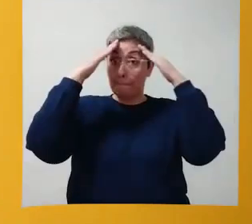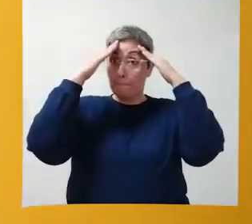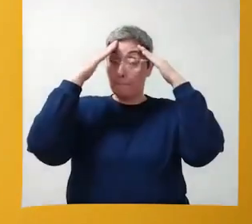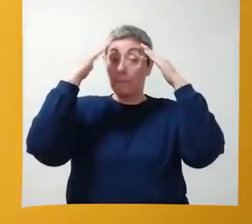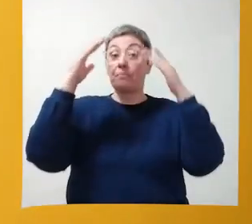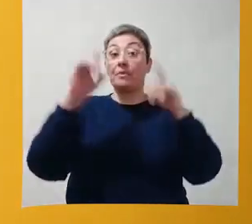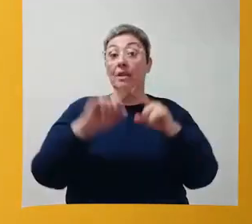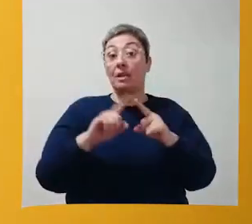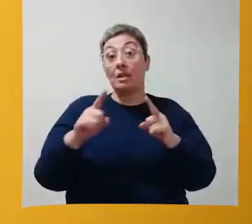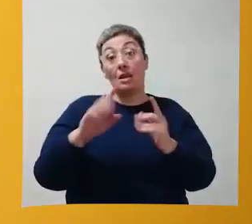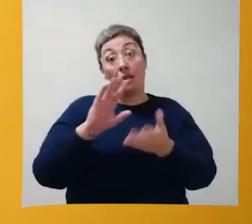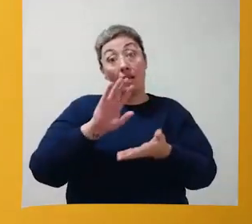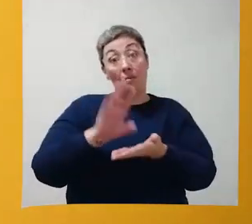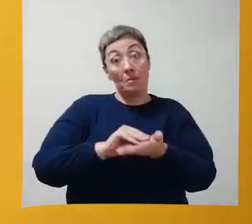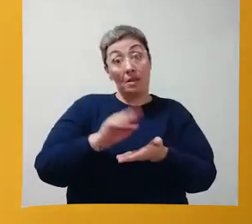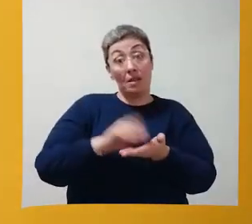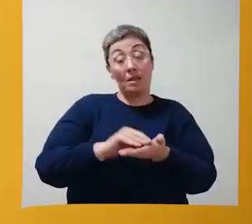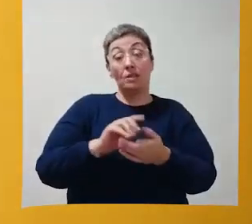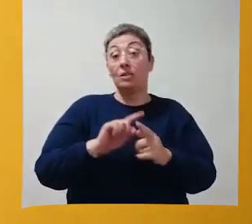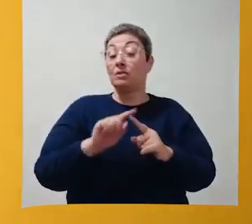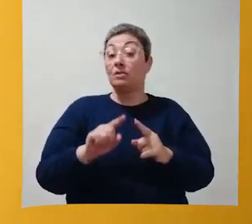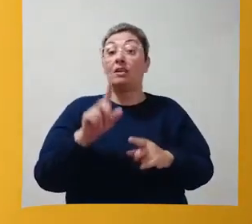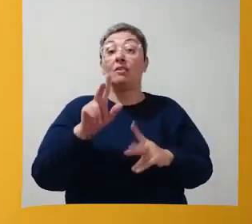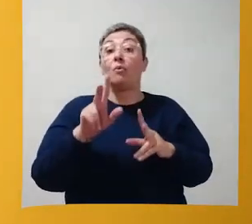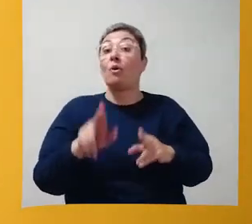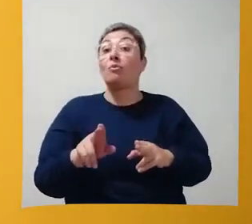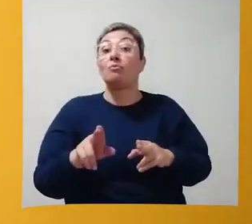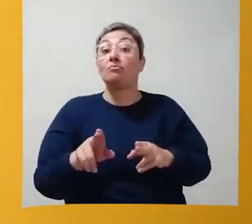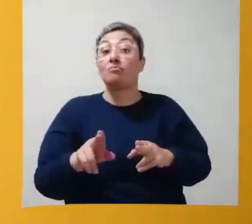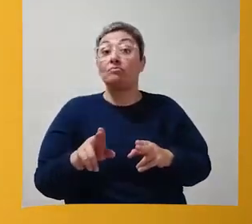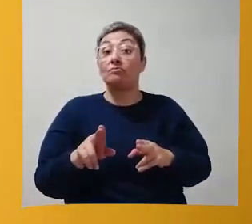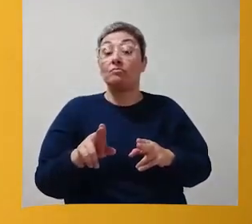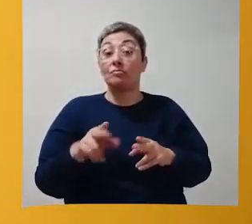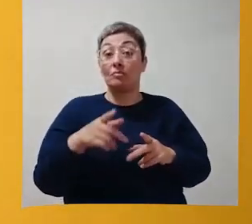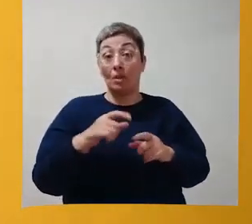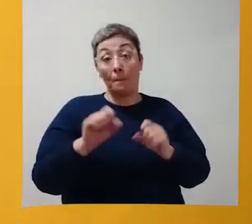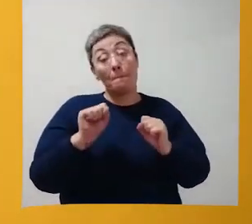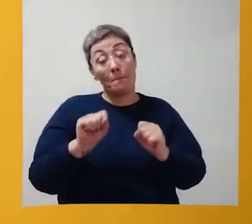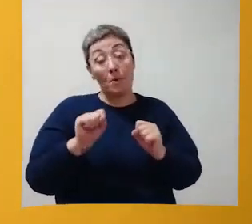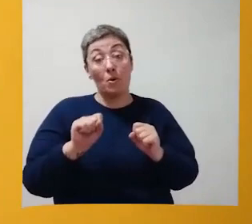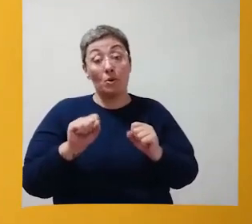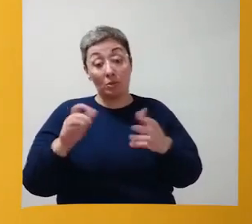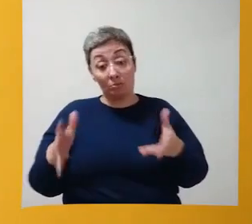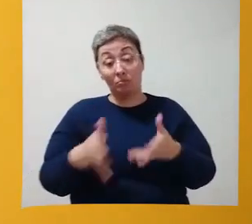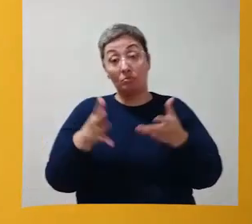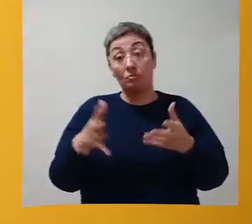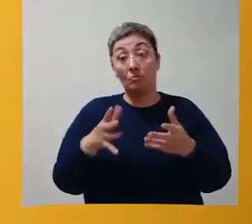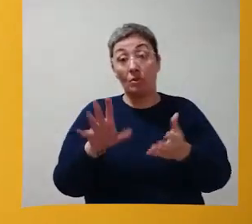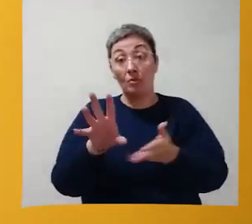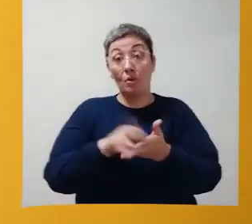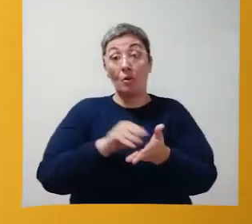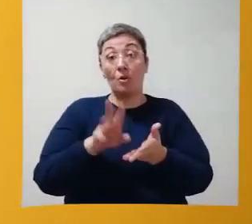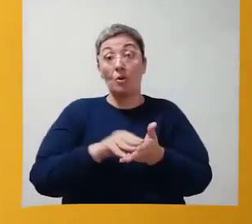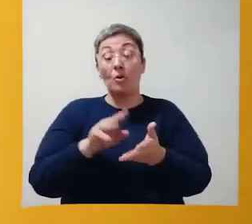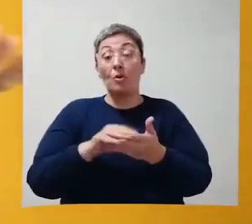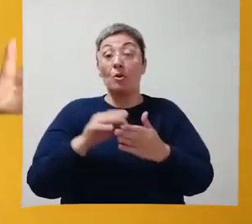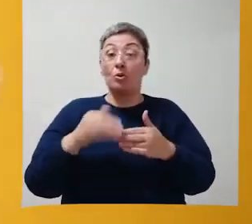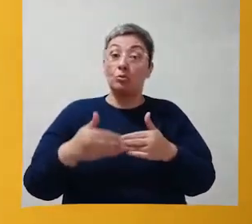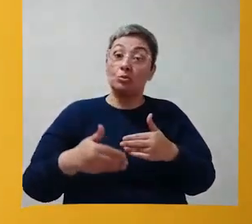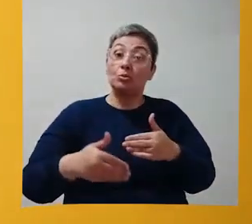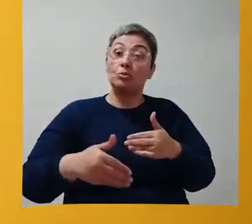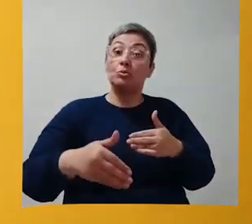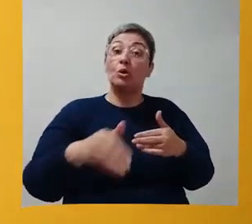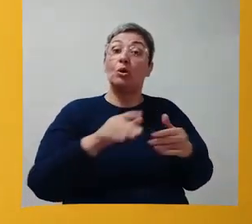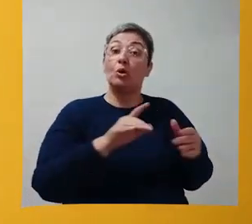na cabeça. Já na imitação, eu estou falando, faça igual. Nós podemos promover a imitação ao